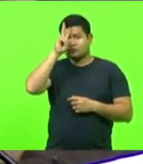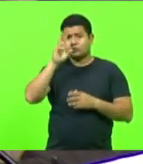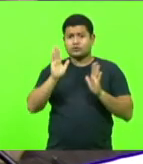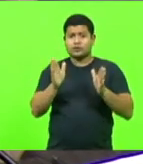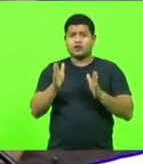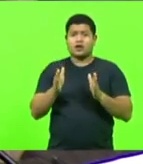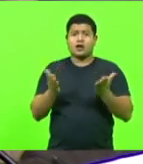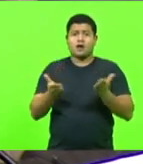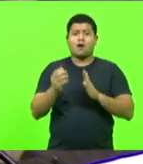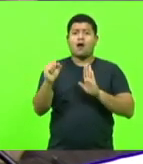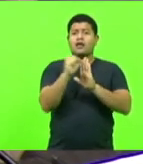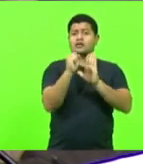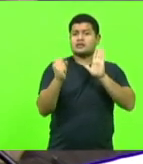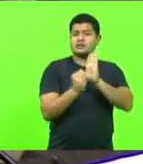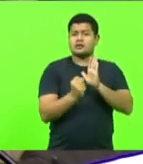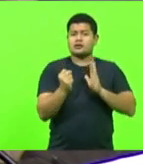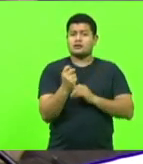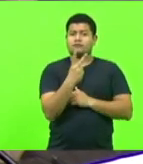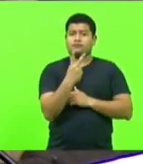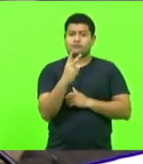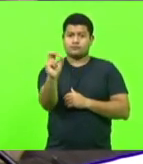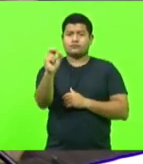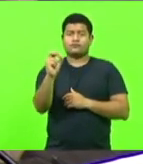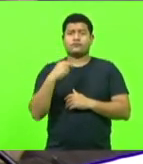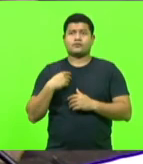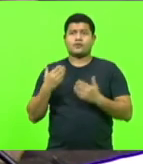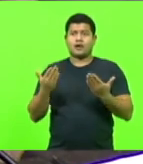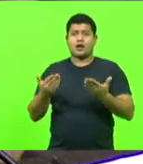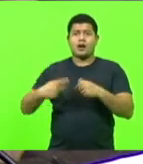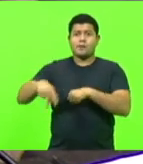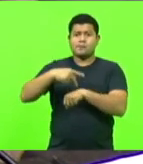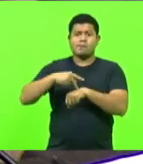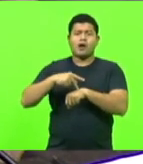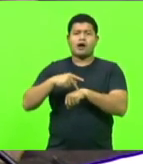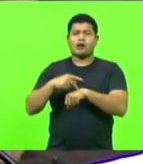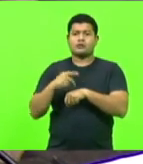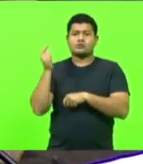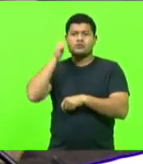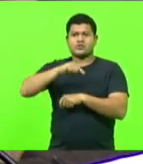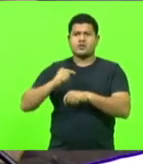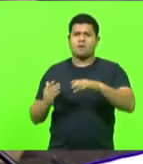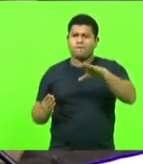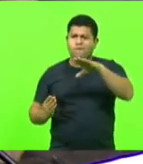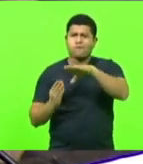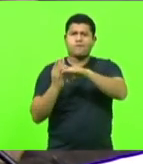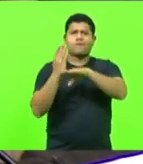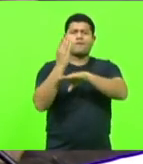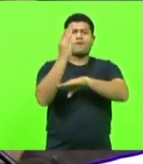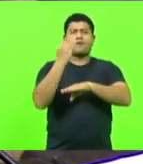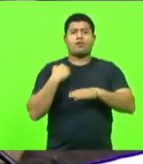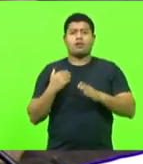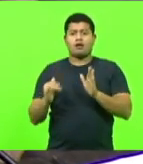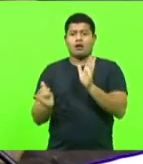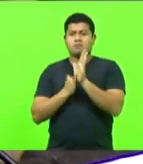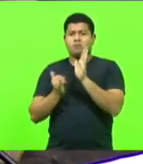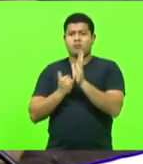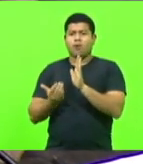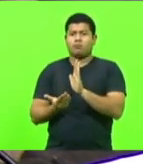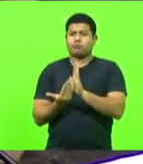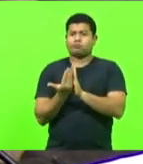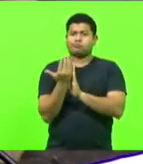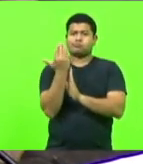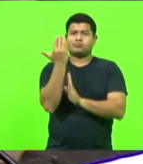XX nenhum país que tenha alcançado a prosperidade com uma carga tributária na casa dos